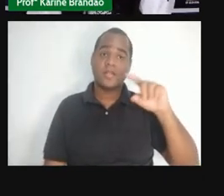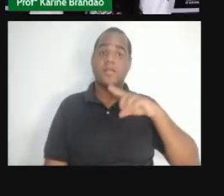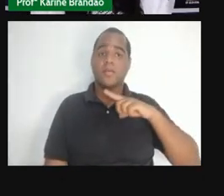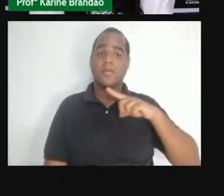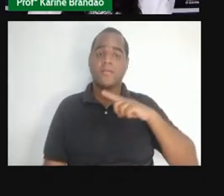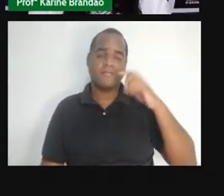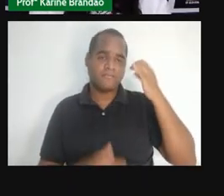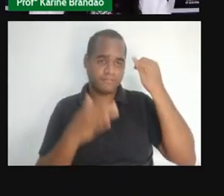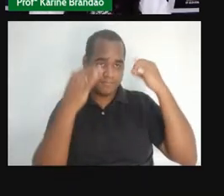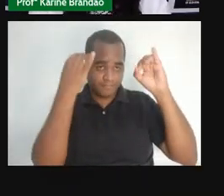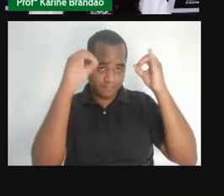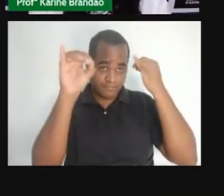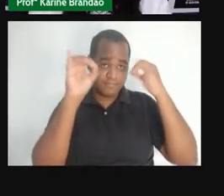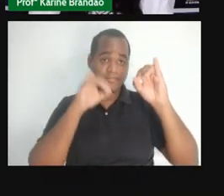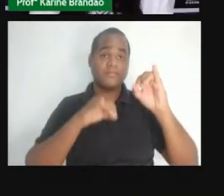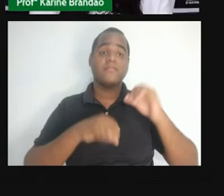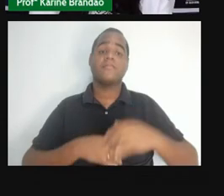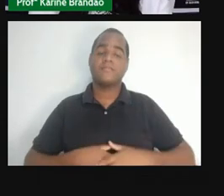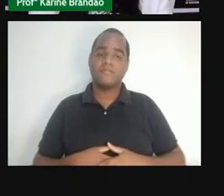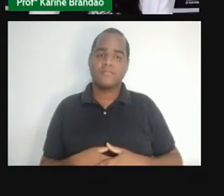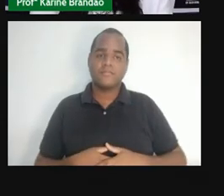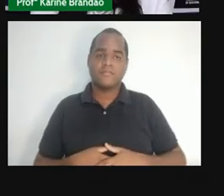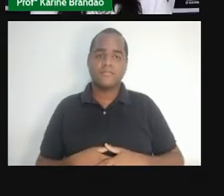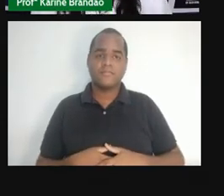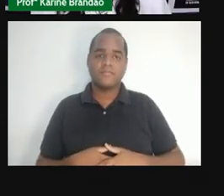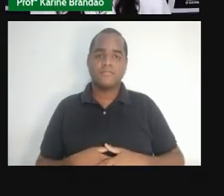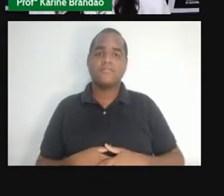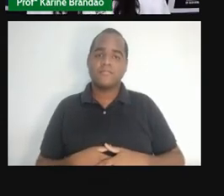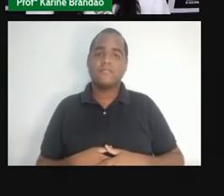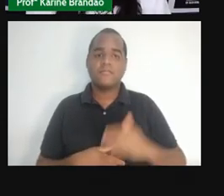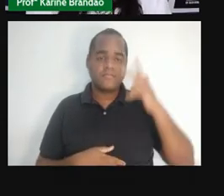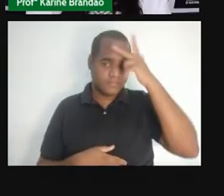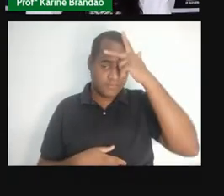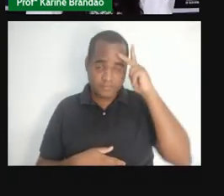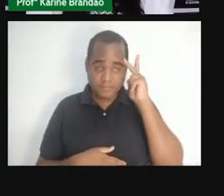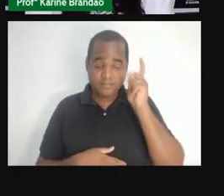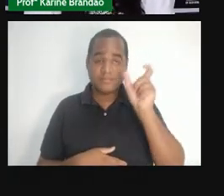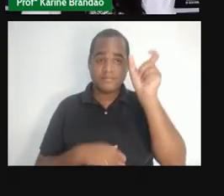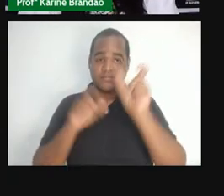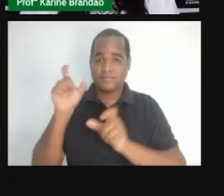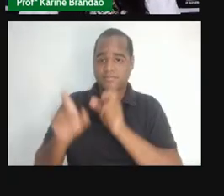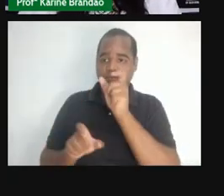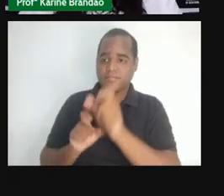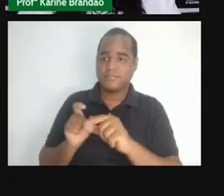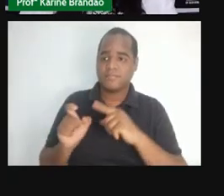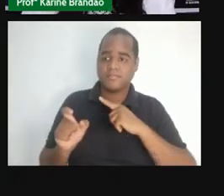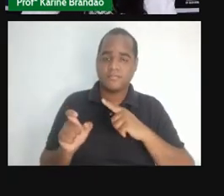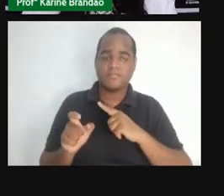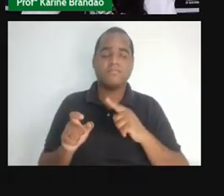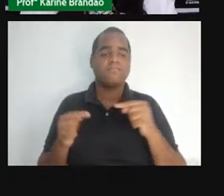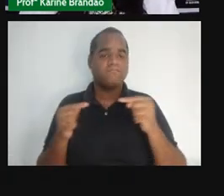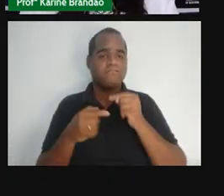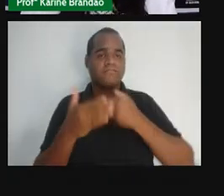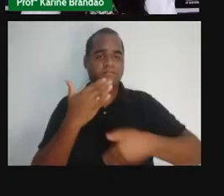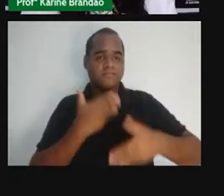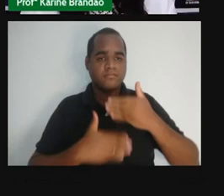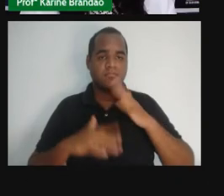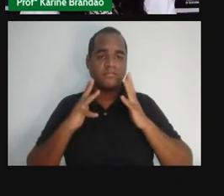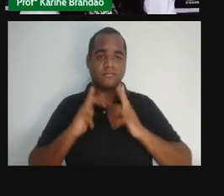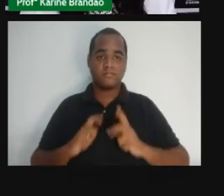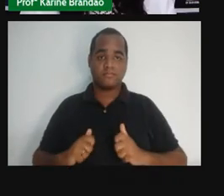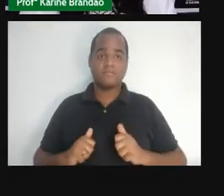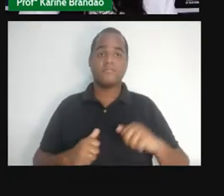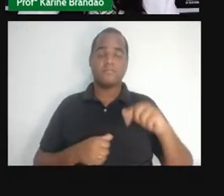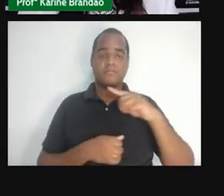DSTs que elas podem ser prevenidas, né, quando essas